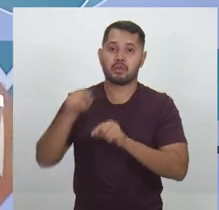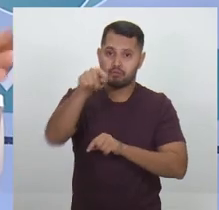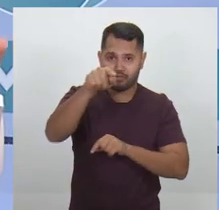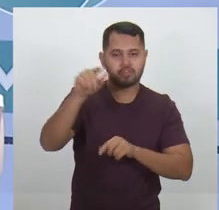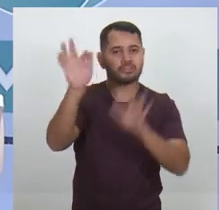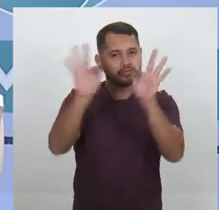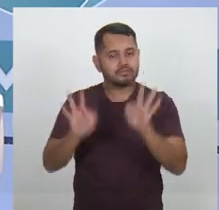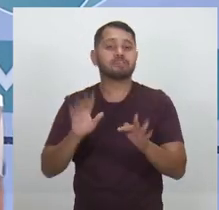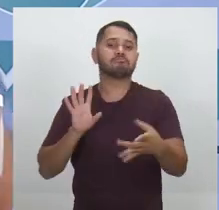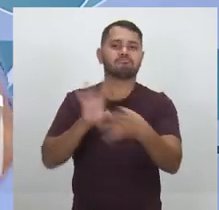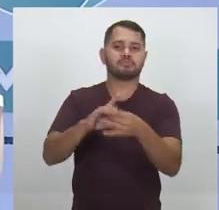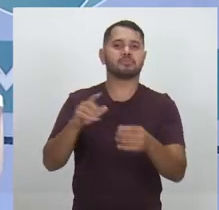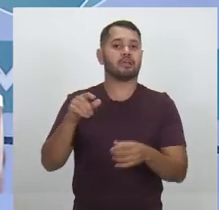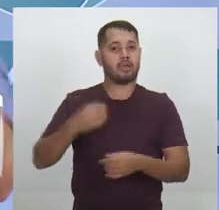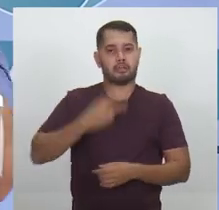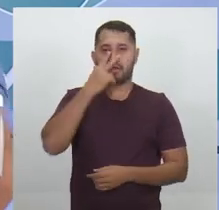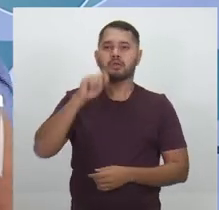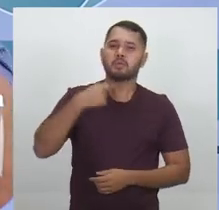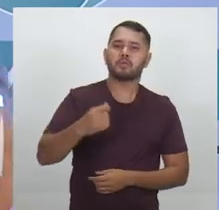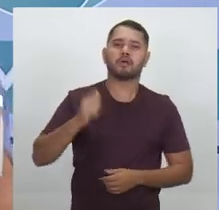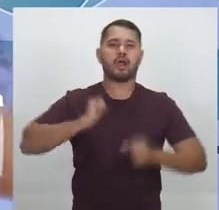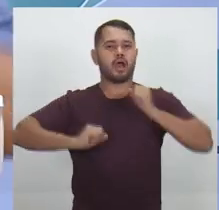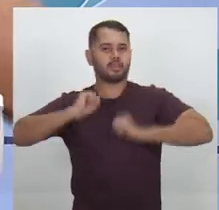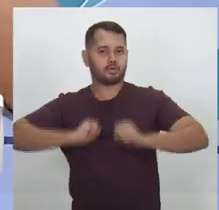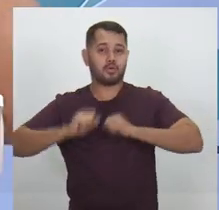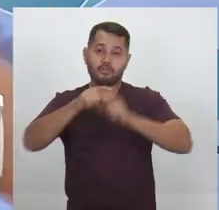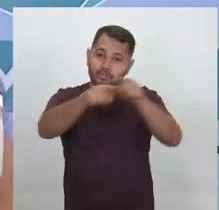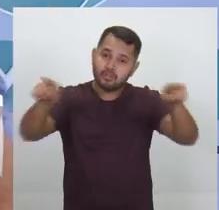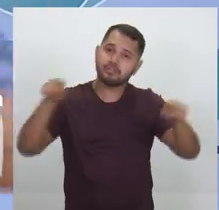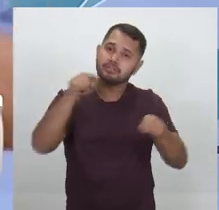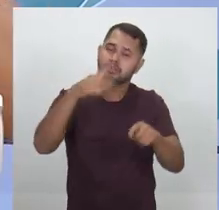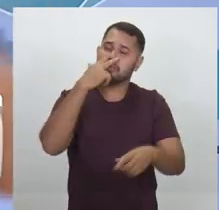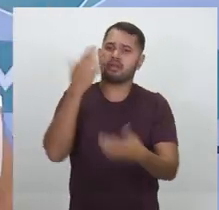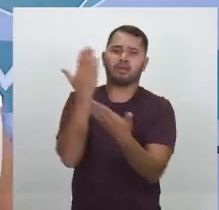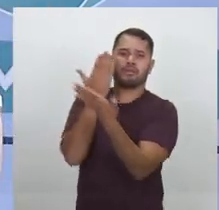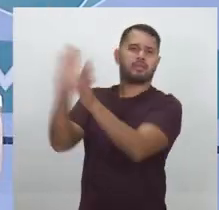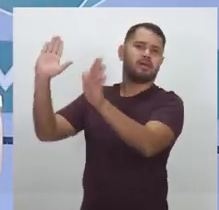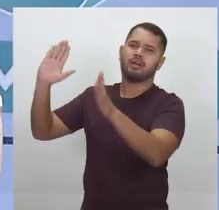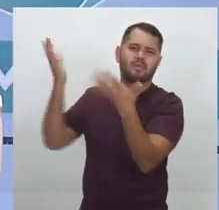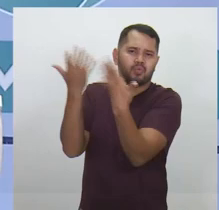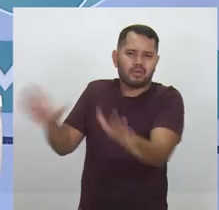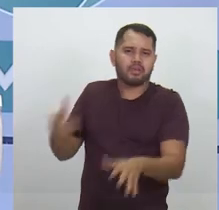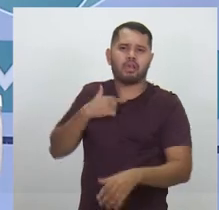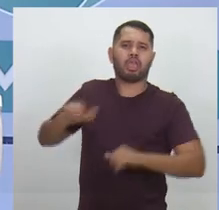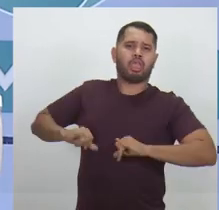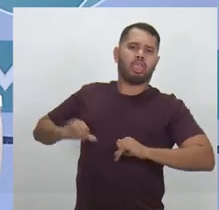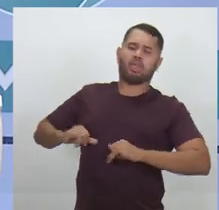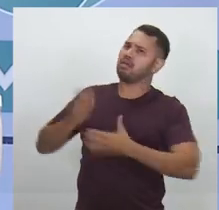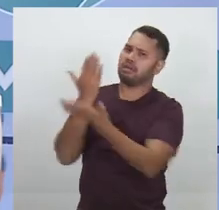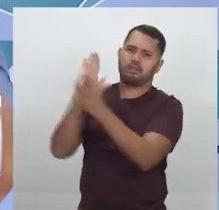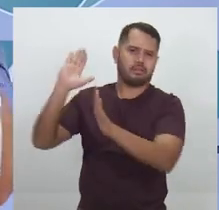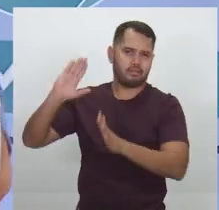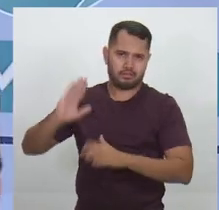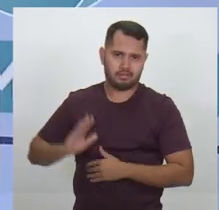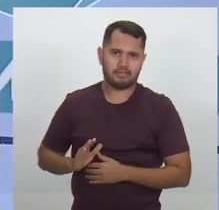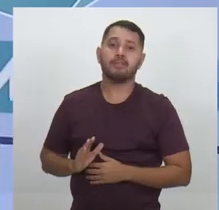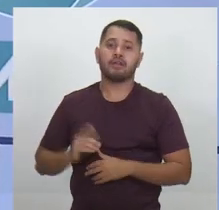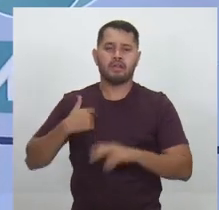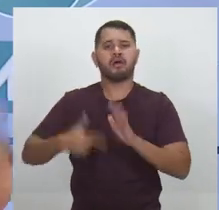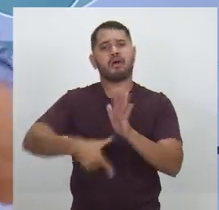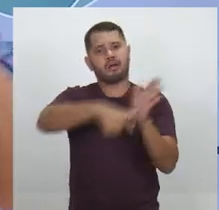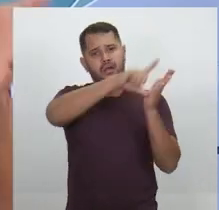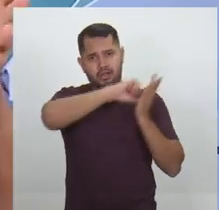ser o protagonista. A história em que o povo vai dizer, chega, basta de tanto sofrimento. Eu tive a